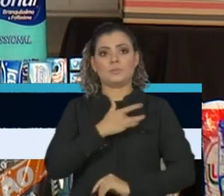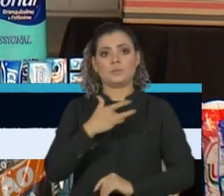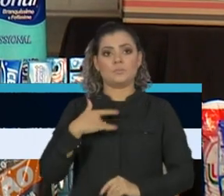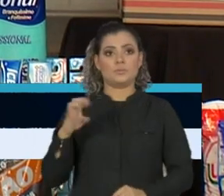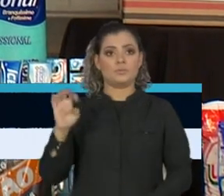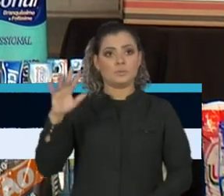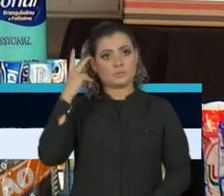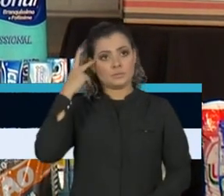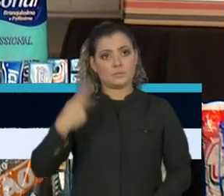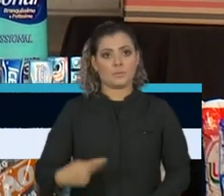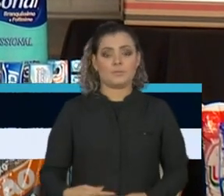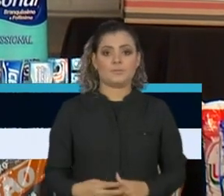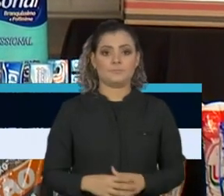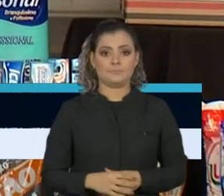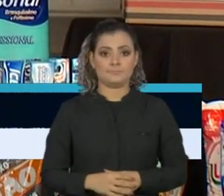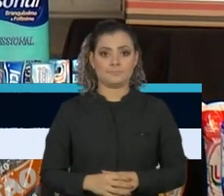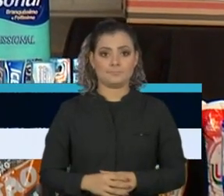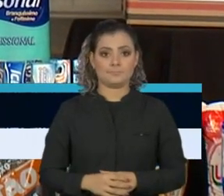do Estado.